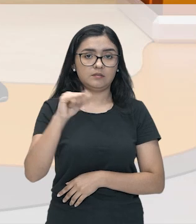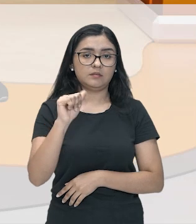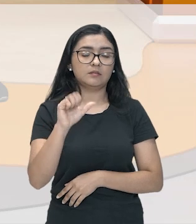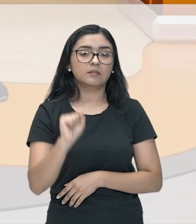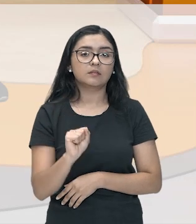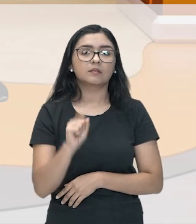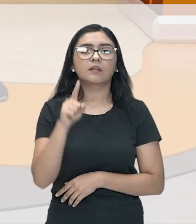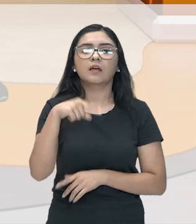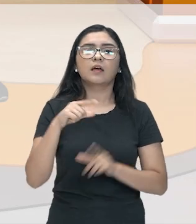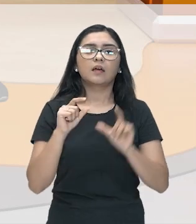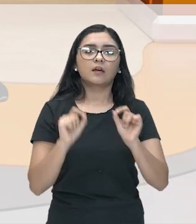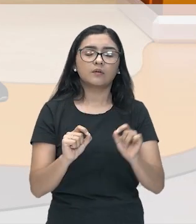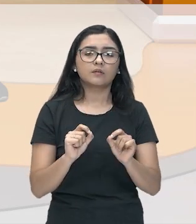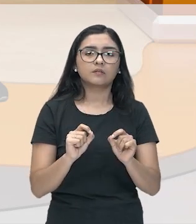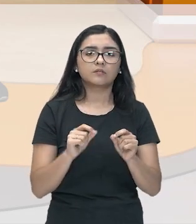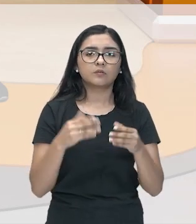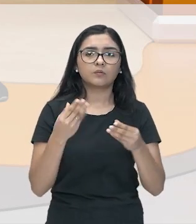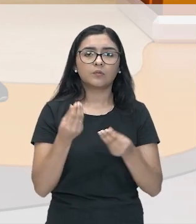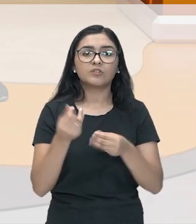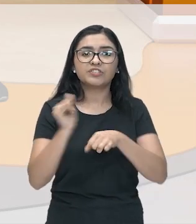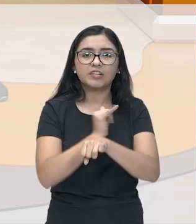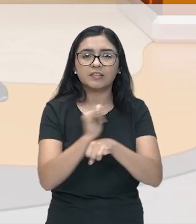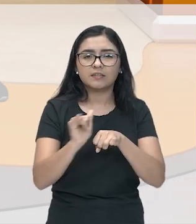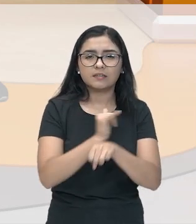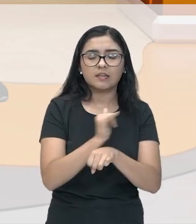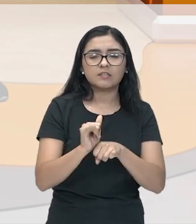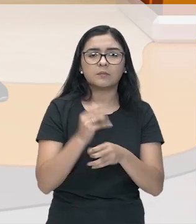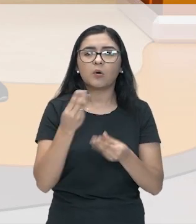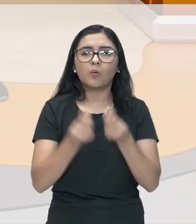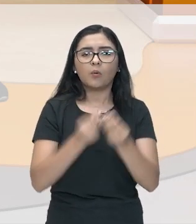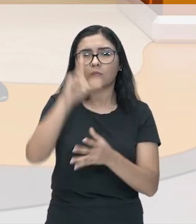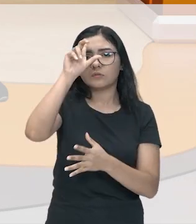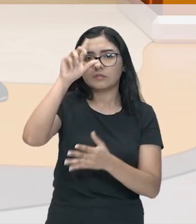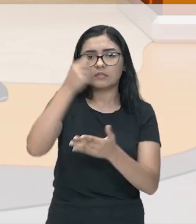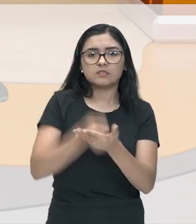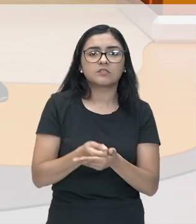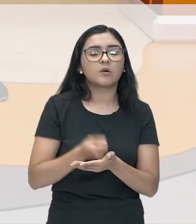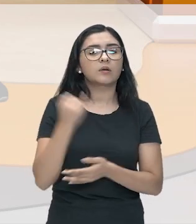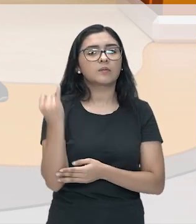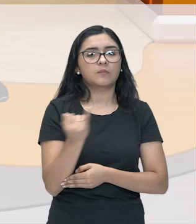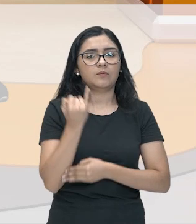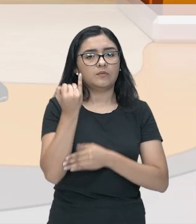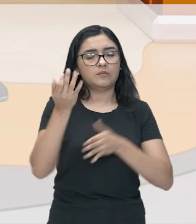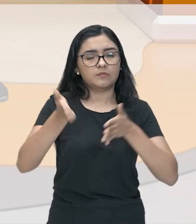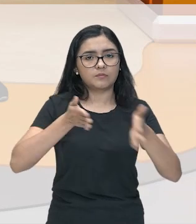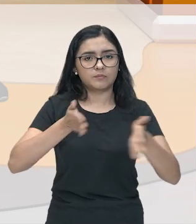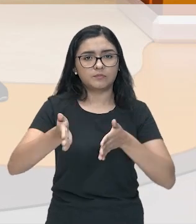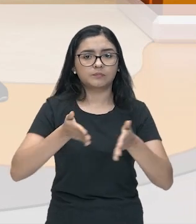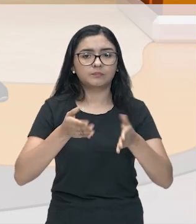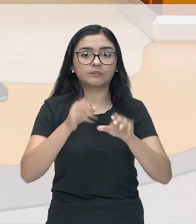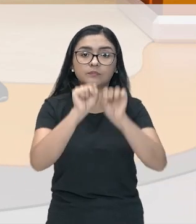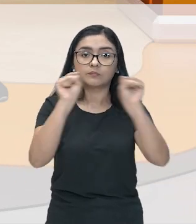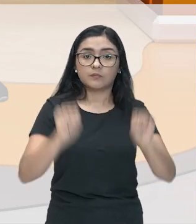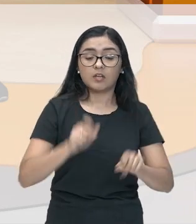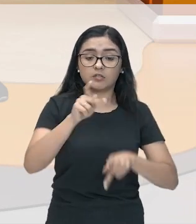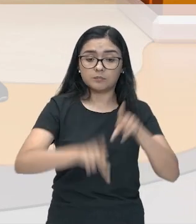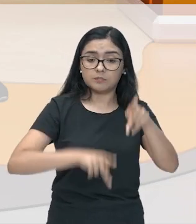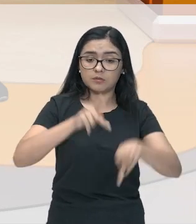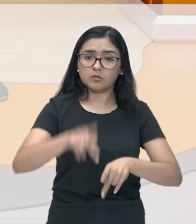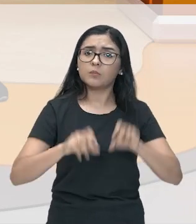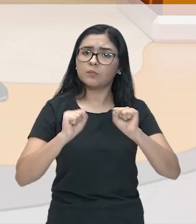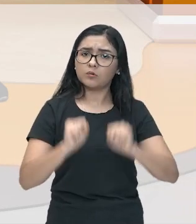foi um jeito especial de tomar decisões importantes, turminha. Nesse sistema, cidadãos podiam